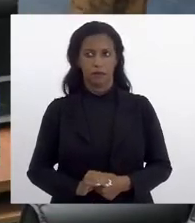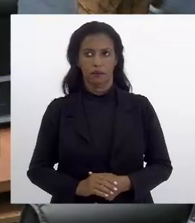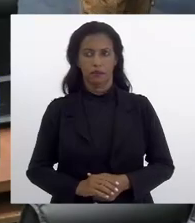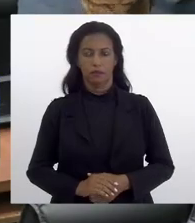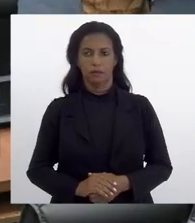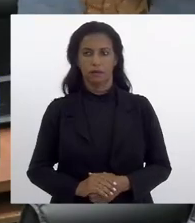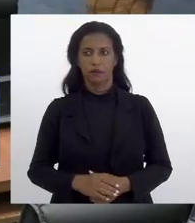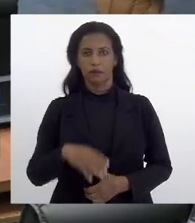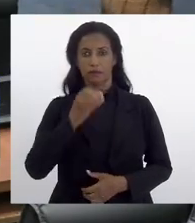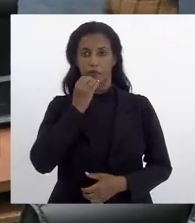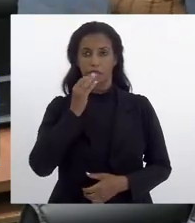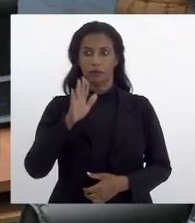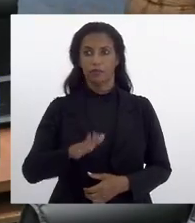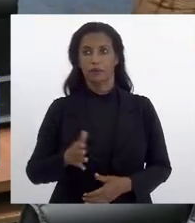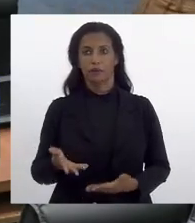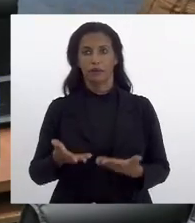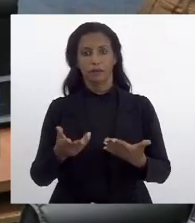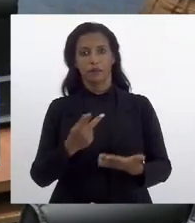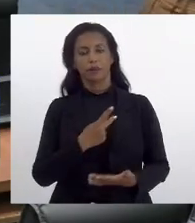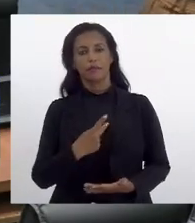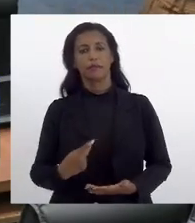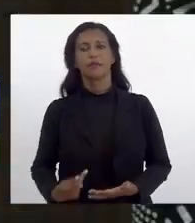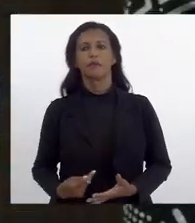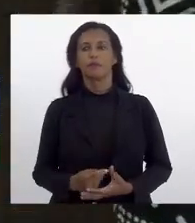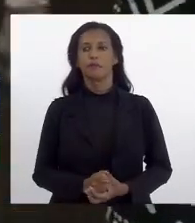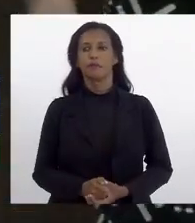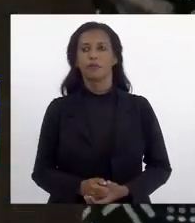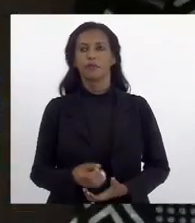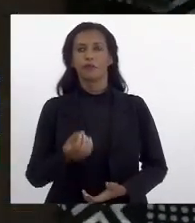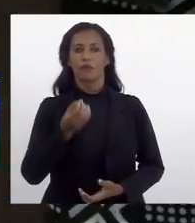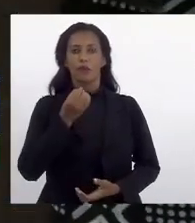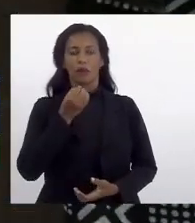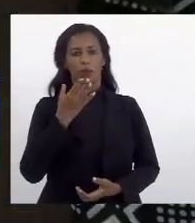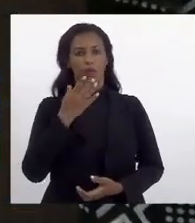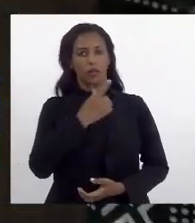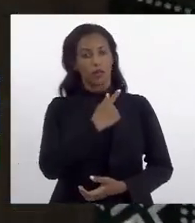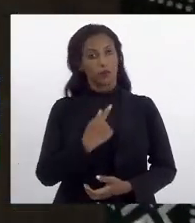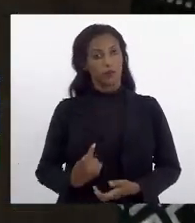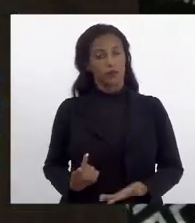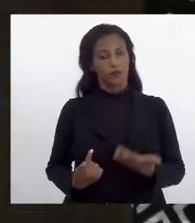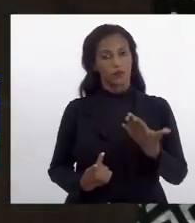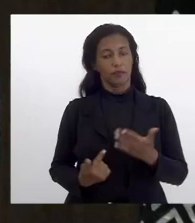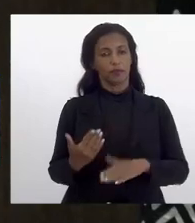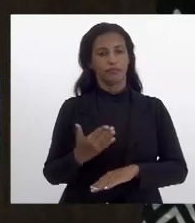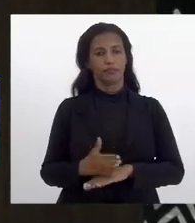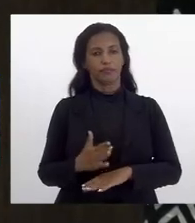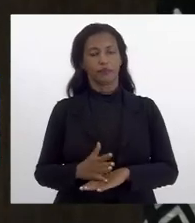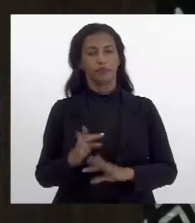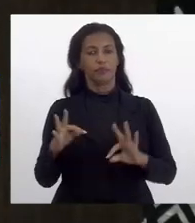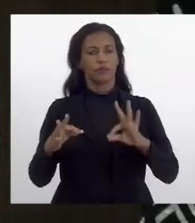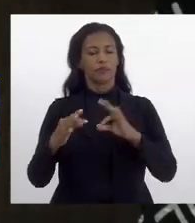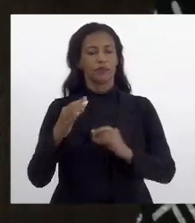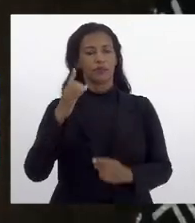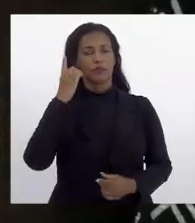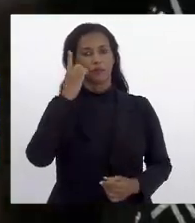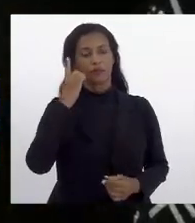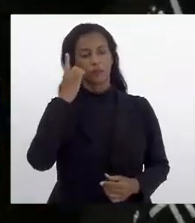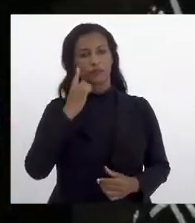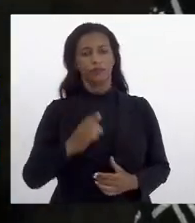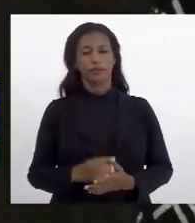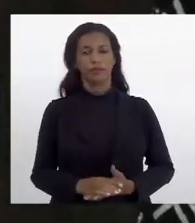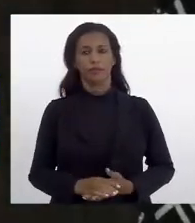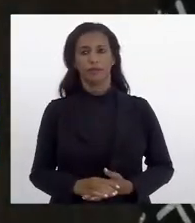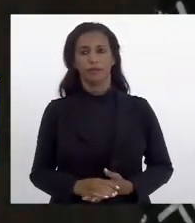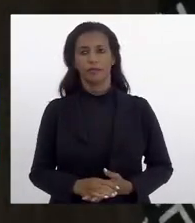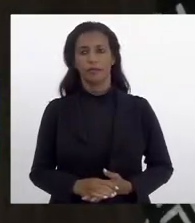Boa tarde, senhor presidente. Boa tarde, governador em exercício. Boa tarde, senhoras e senhores deputadas e deputados.